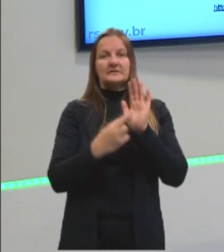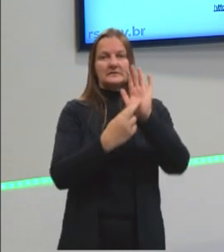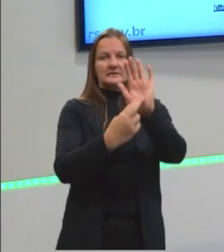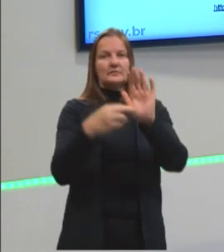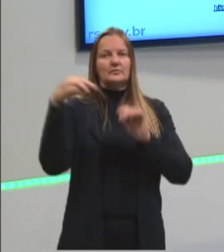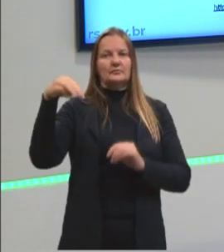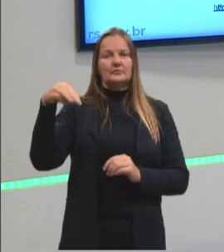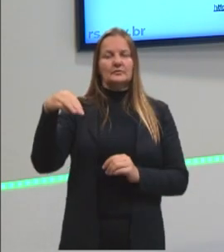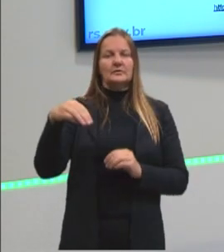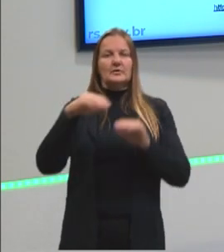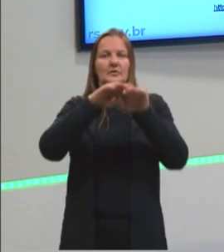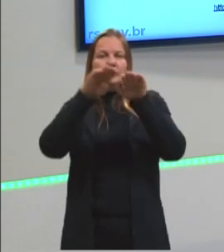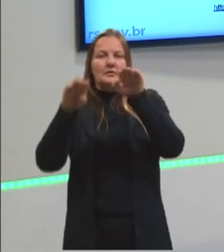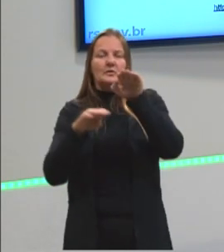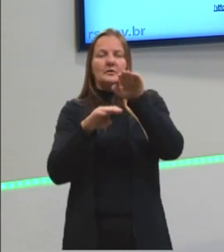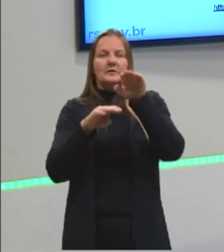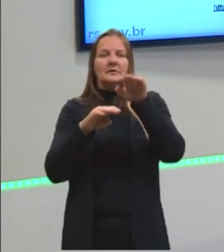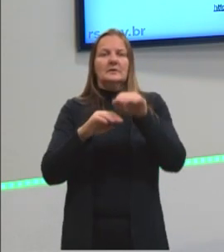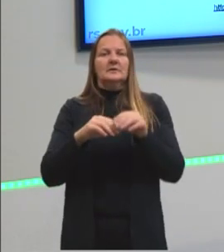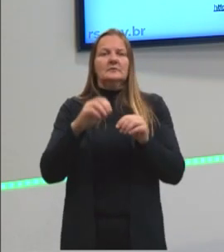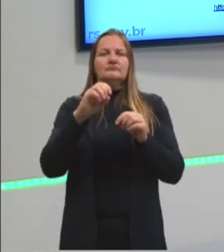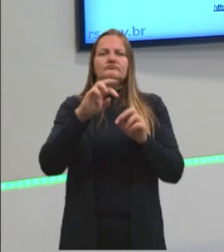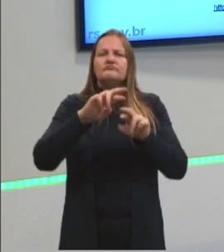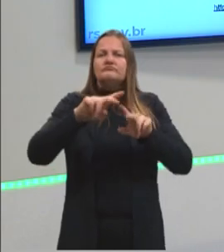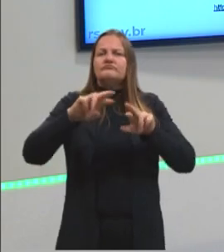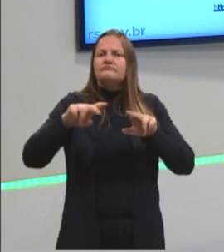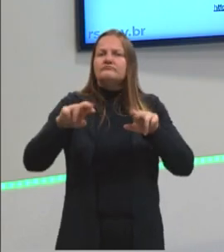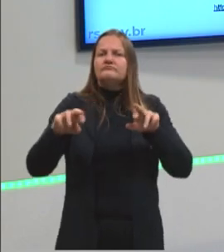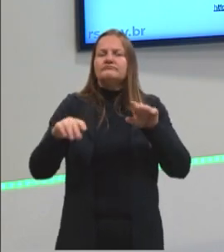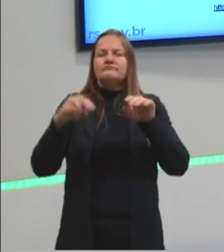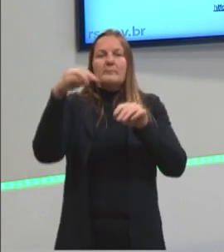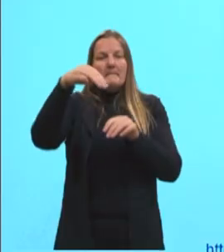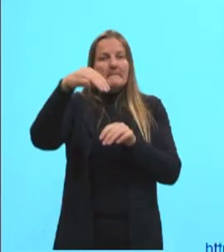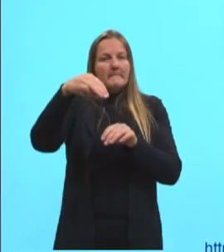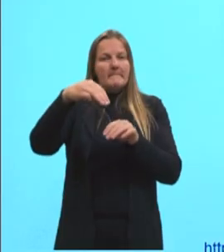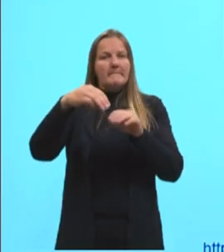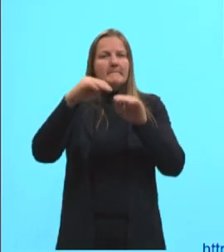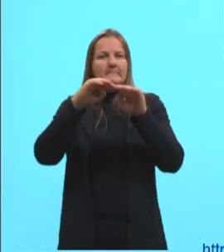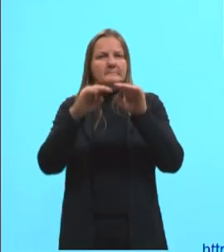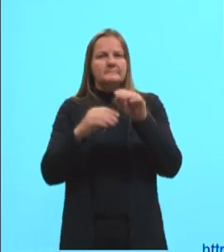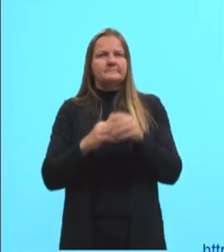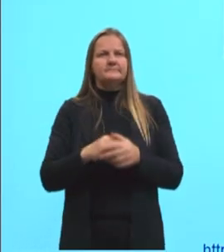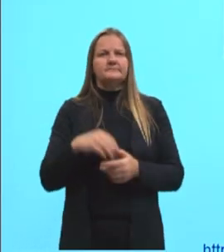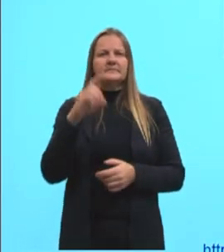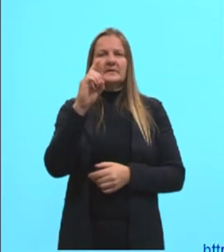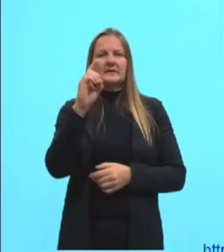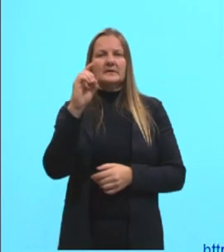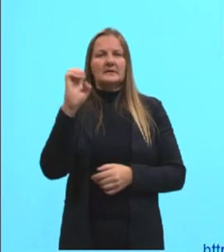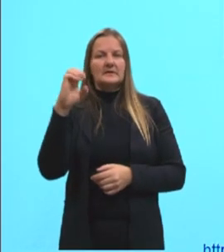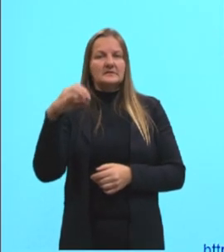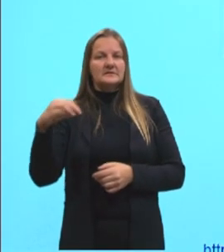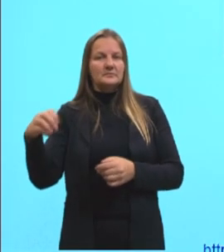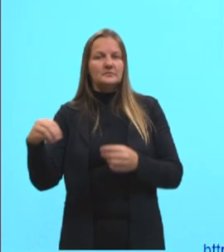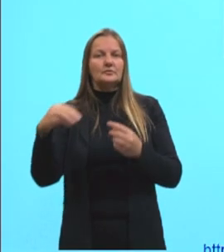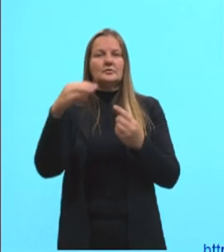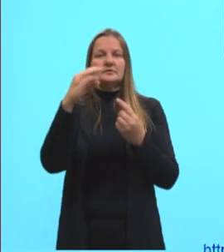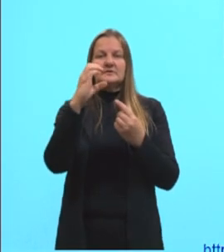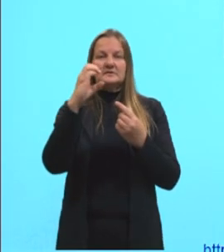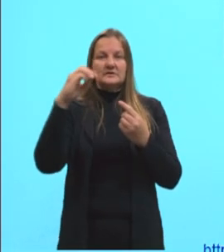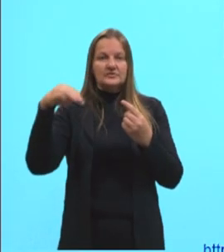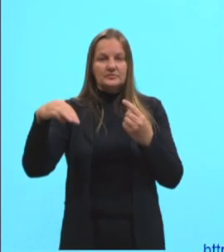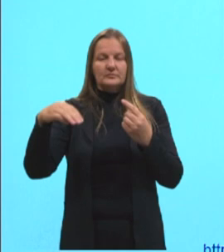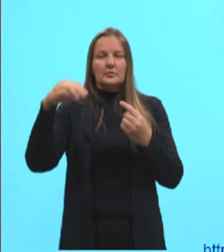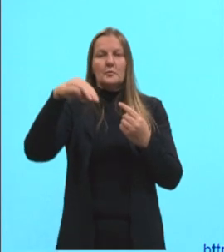nós temos os submúltiplos, que são valores menores do que 1 metro. Então, entra o decímetro, o centímetro